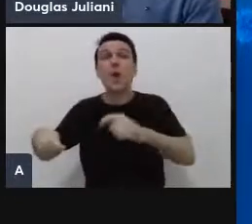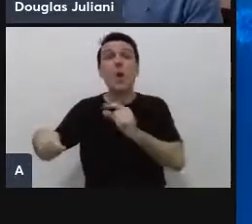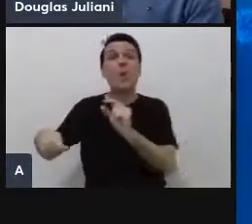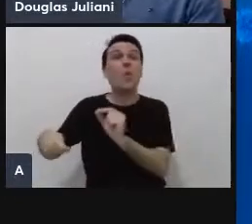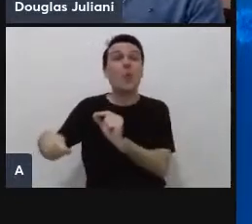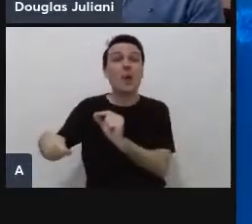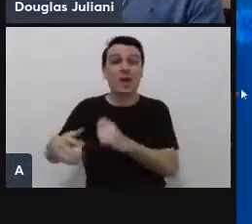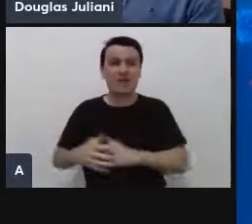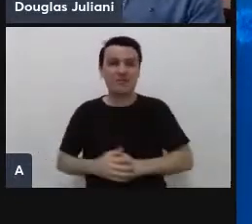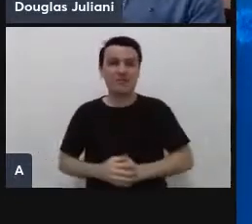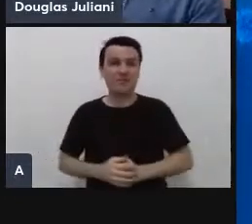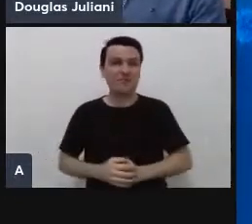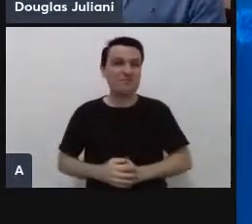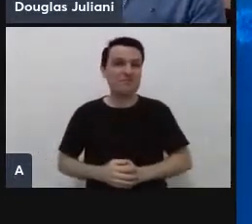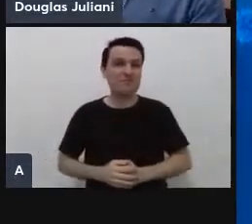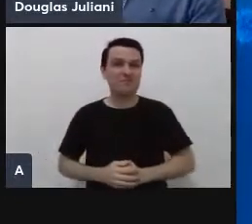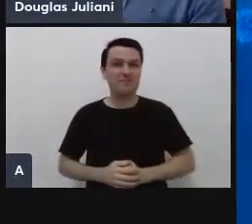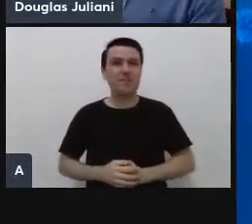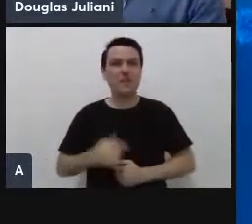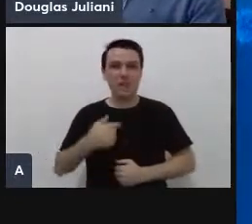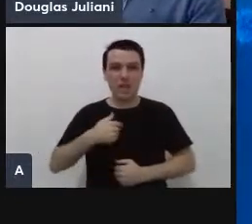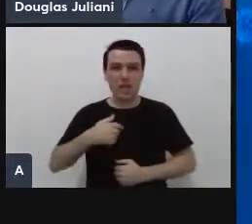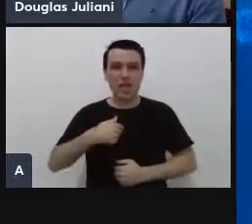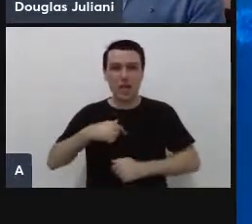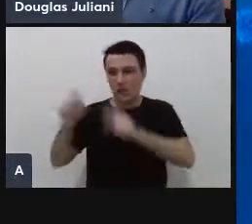eu vou agora aqui compartilhar a tela